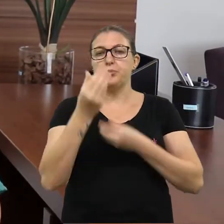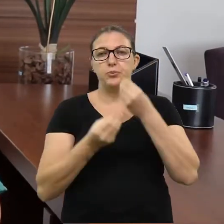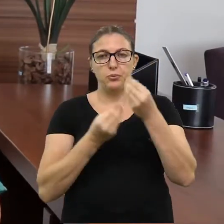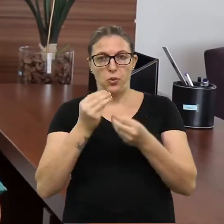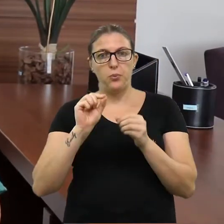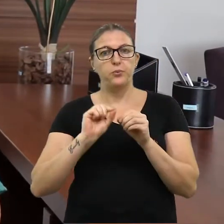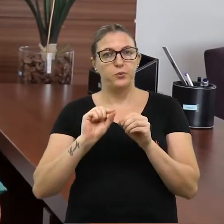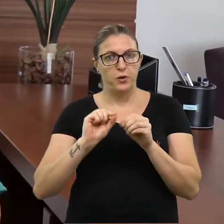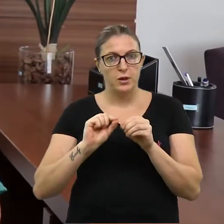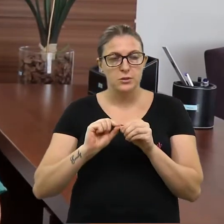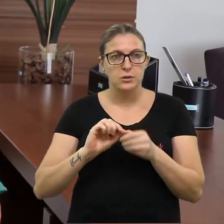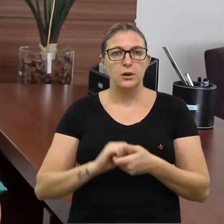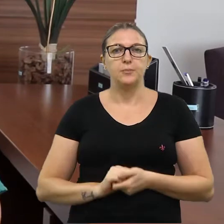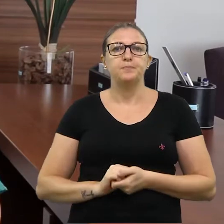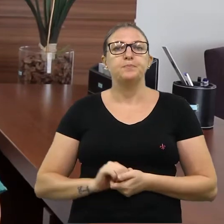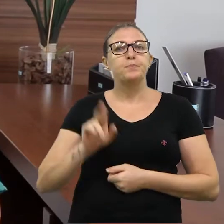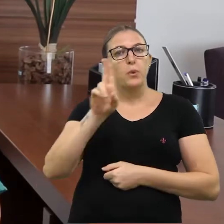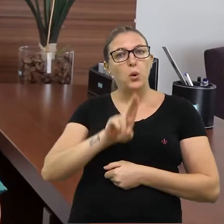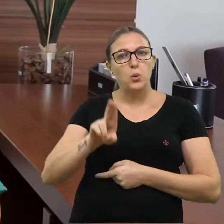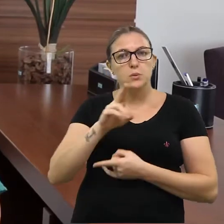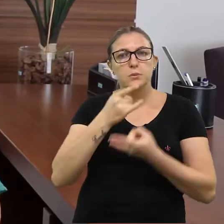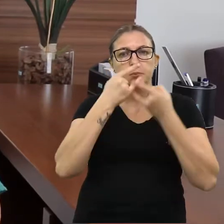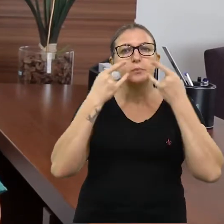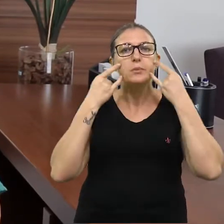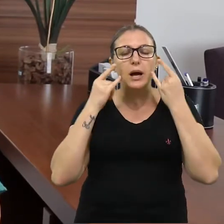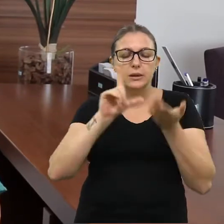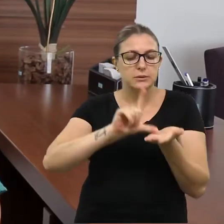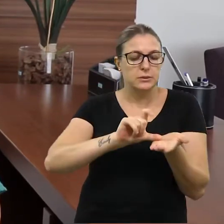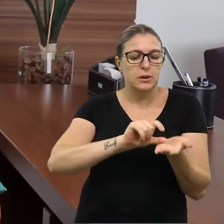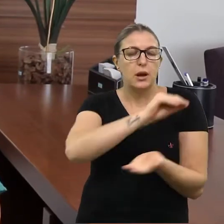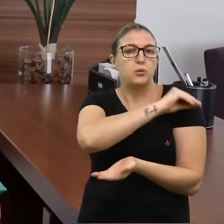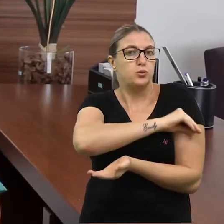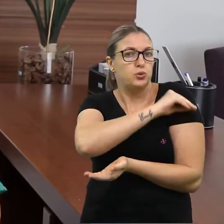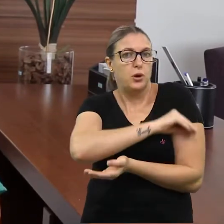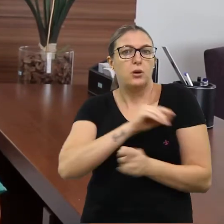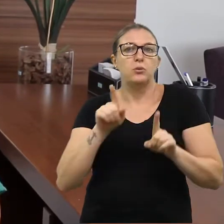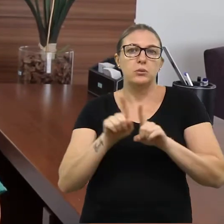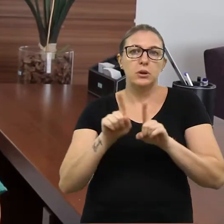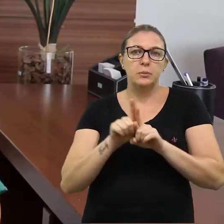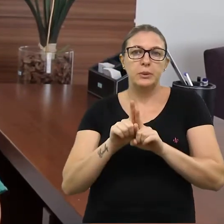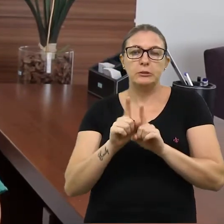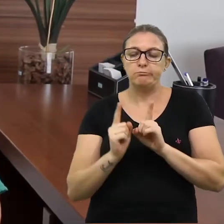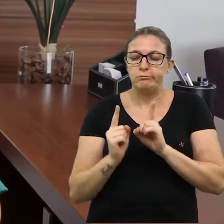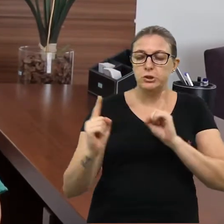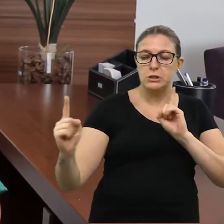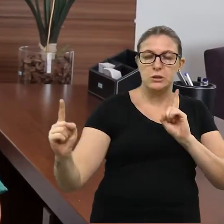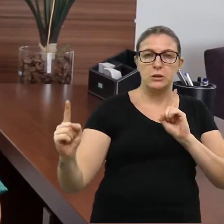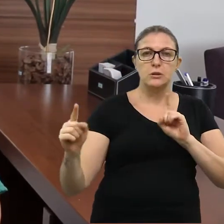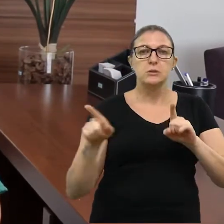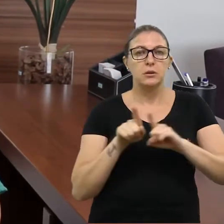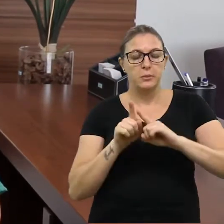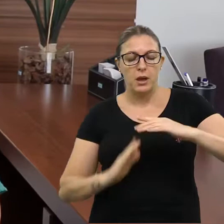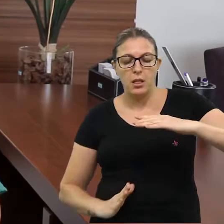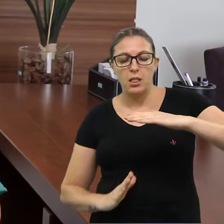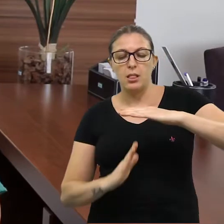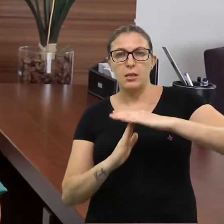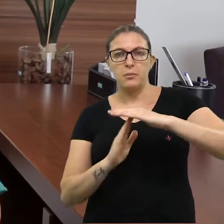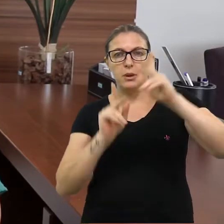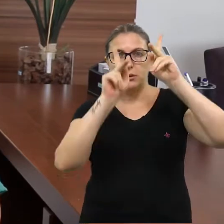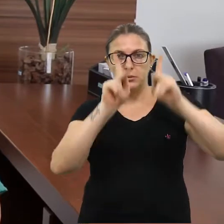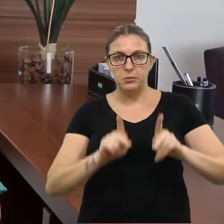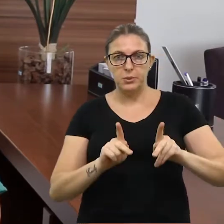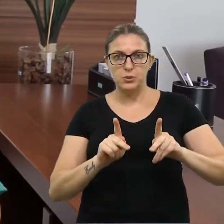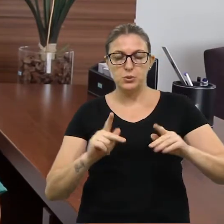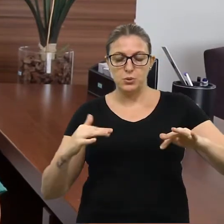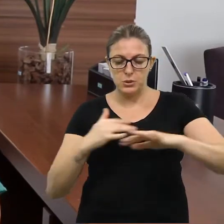a maneira que temos que fazer. O uso de máscara, álcool gel, o distanciamento, a capacidade máxima de pessoas